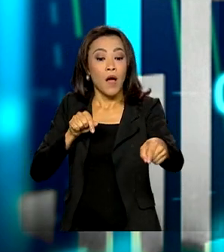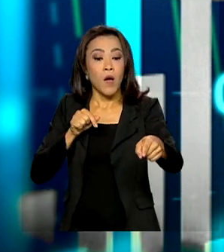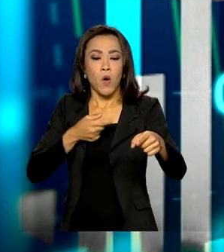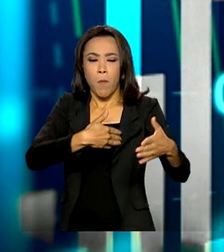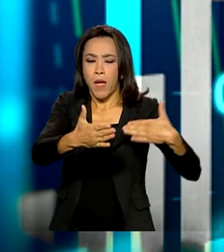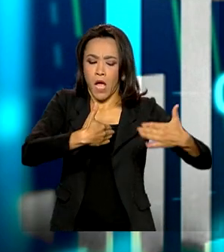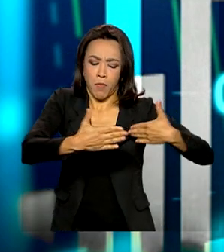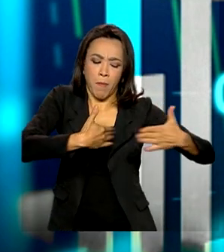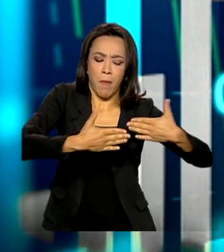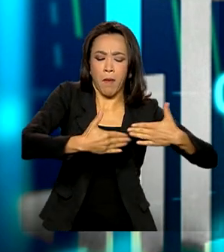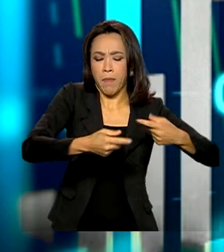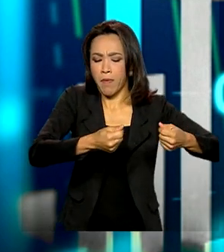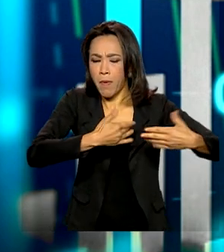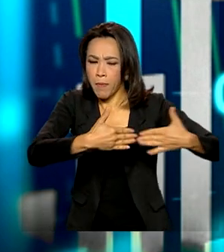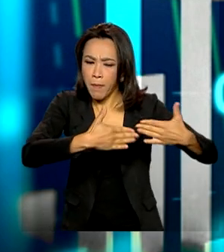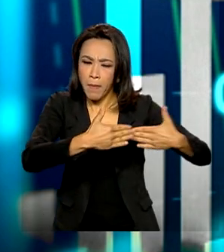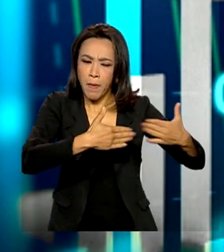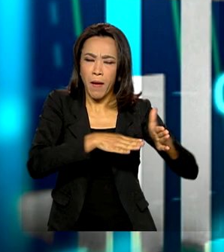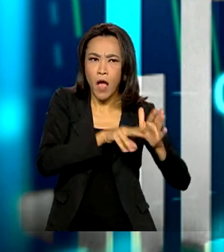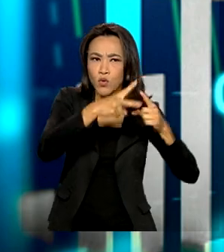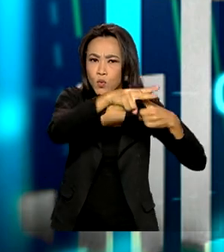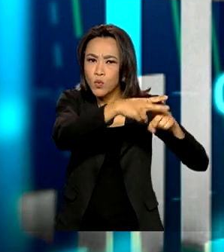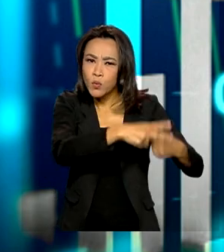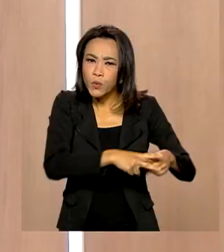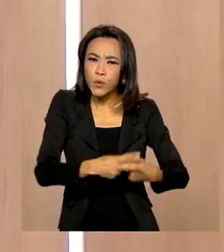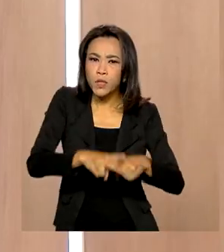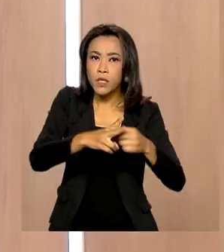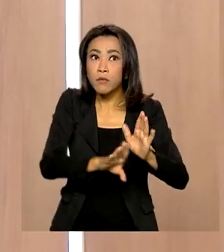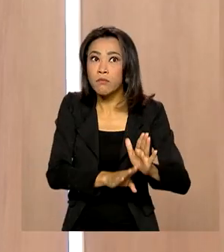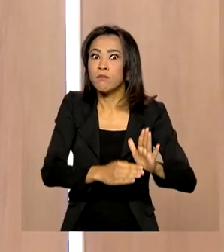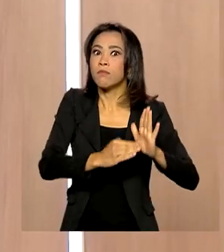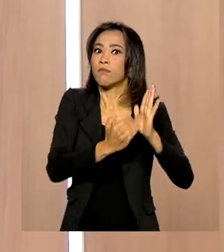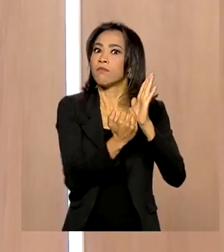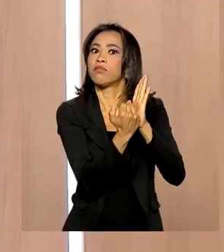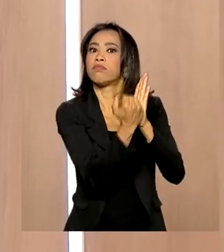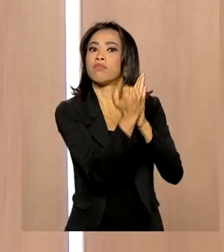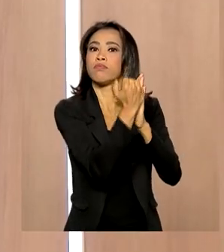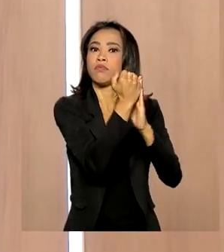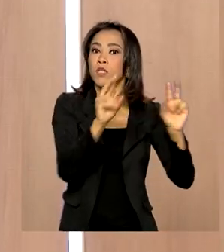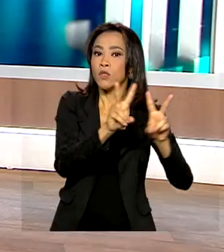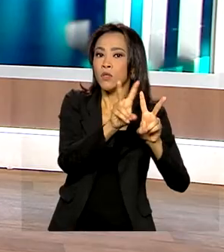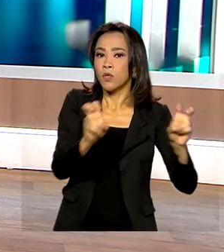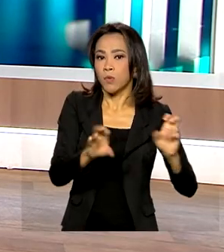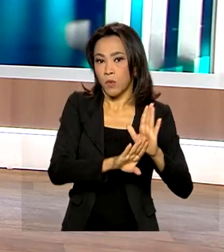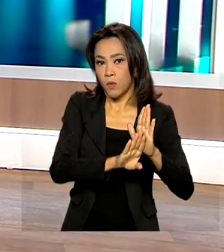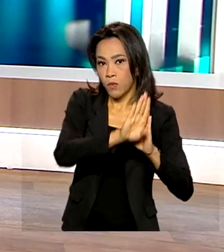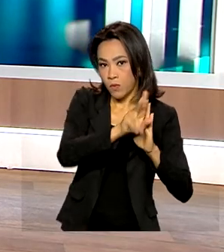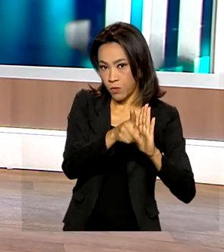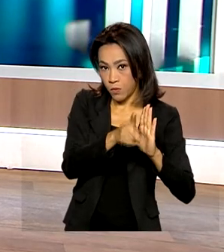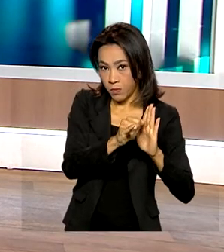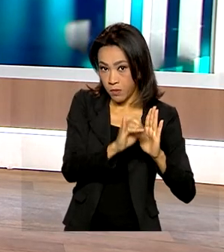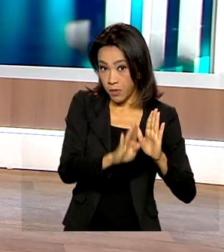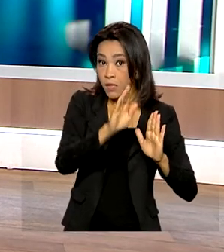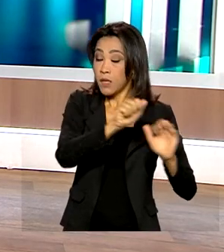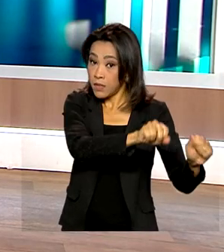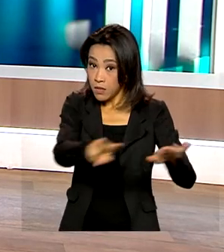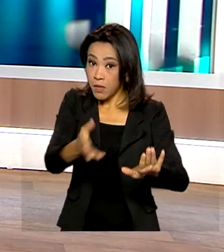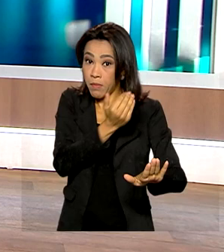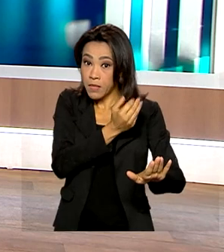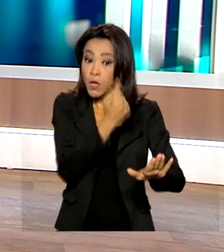mercado vem reajustando as suas previsões para cima em relação ao crescimento do PIB. Na semana passada estava em 1